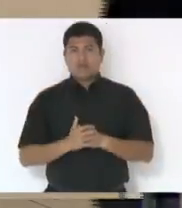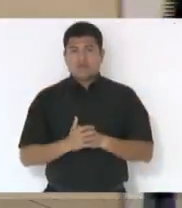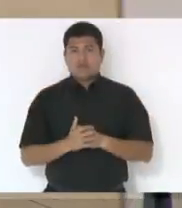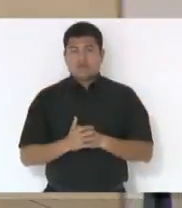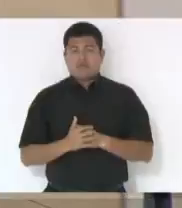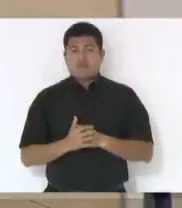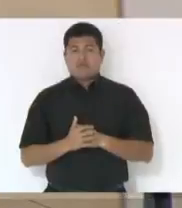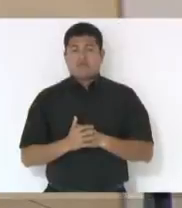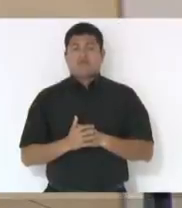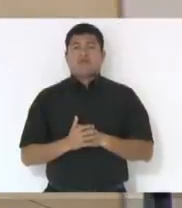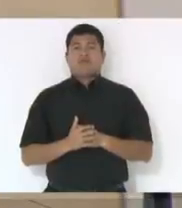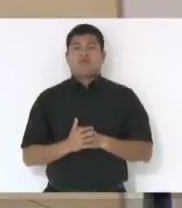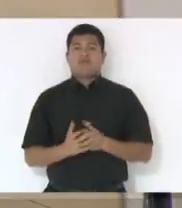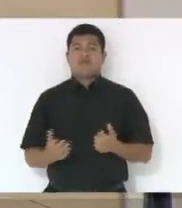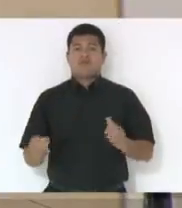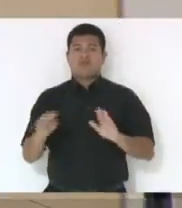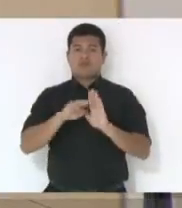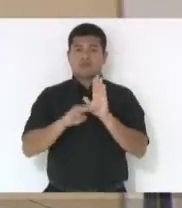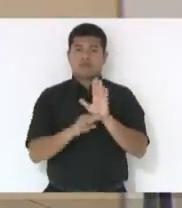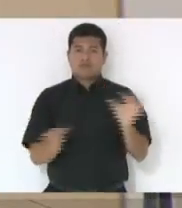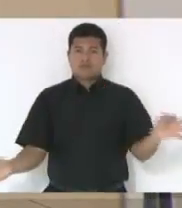Fim da ordem do dia.